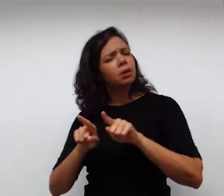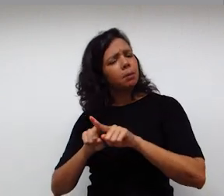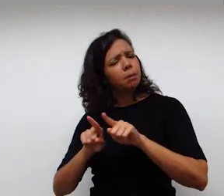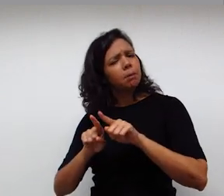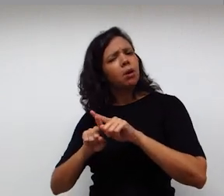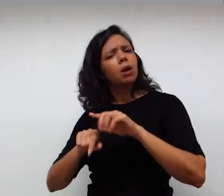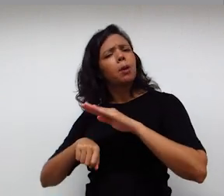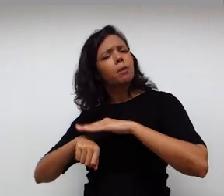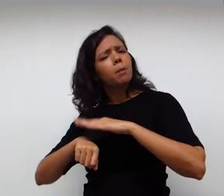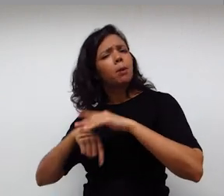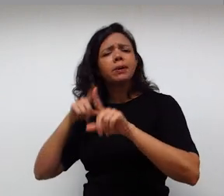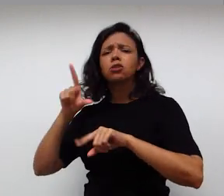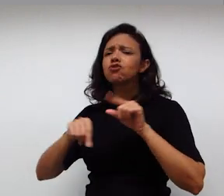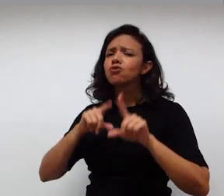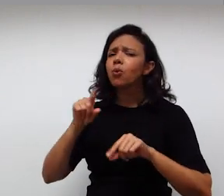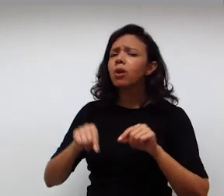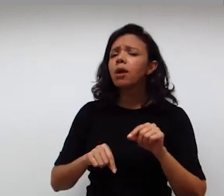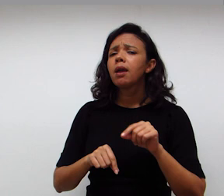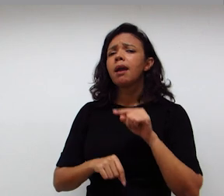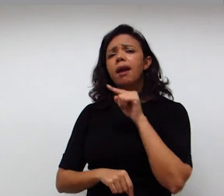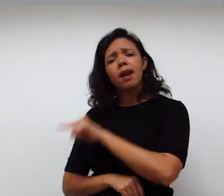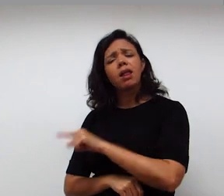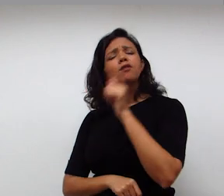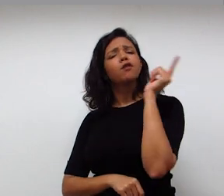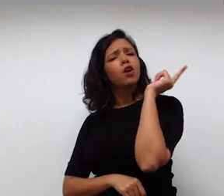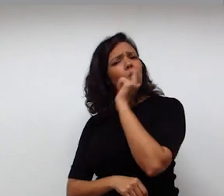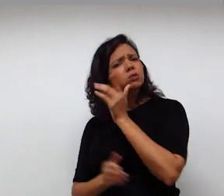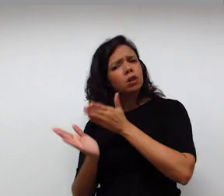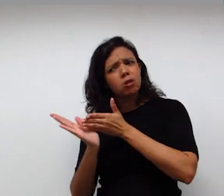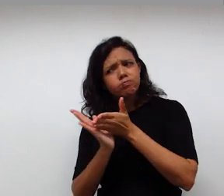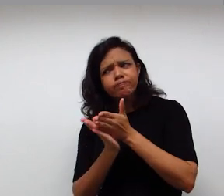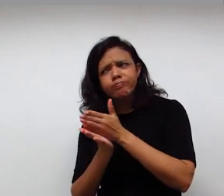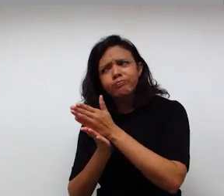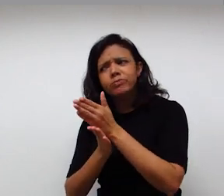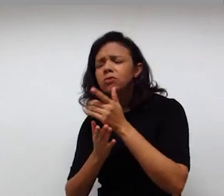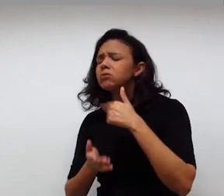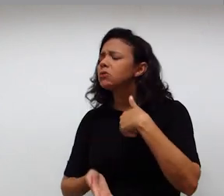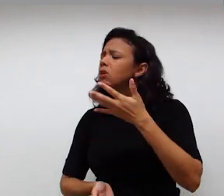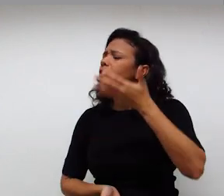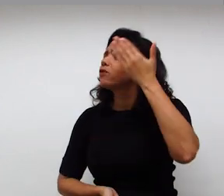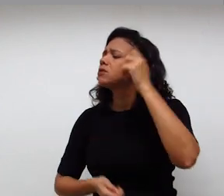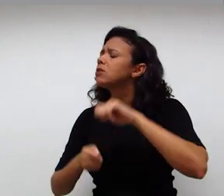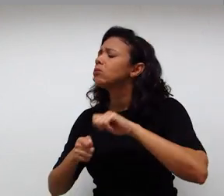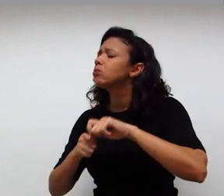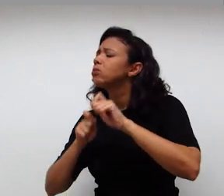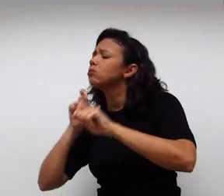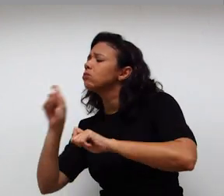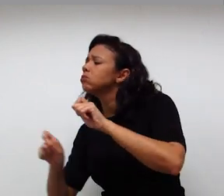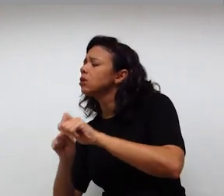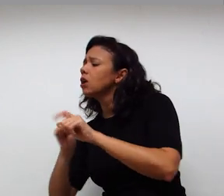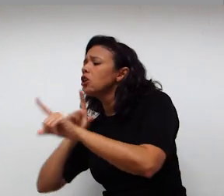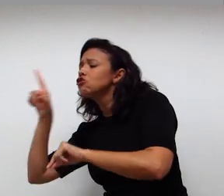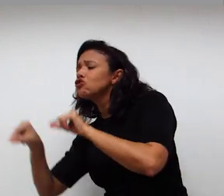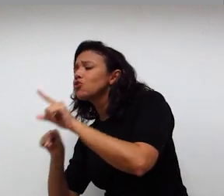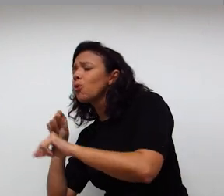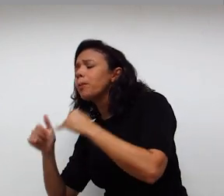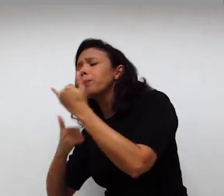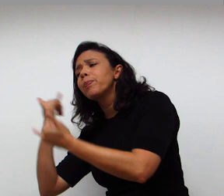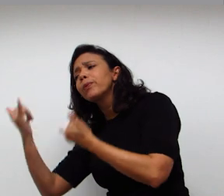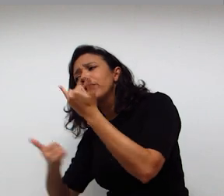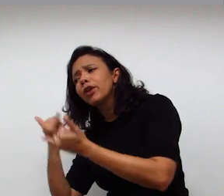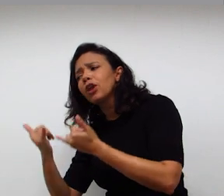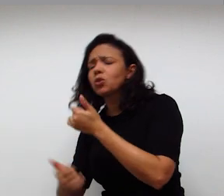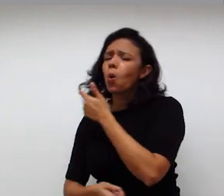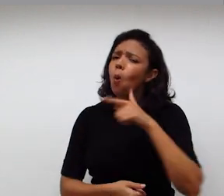pode ter momentos de escolha em que ela vai conseguir direcionar aquilo que ela quer fazer naquele momento. Seja a escolha do